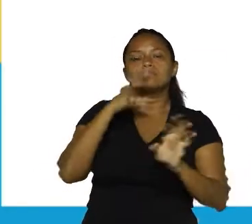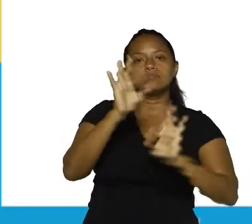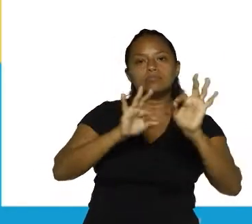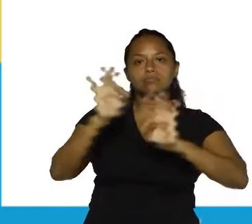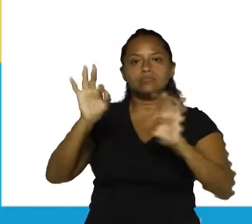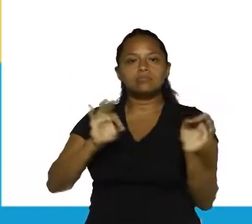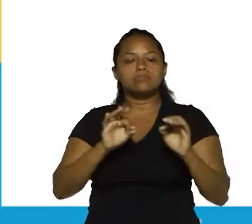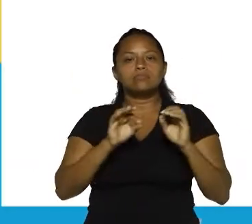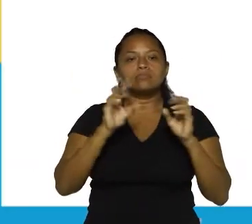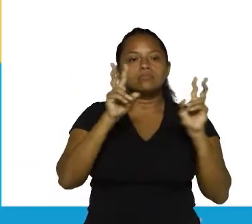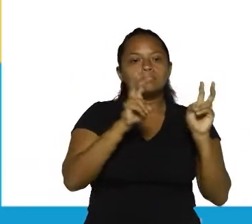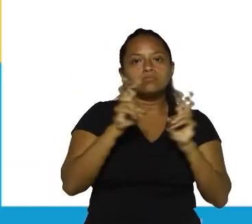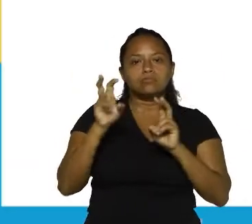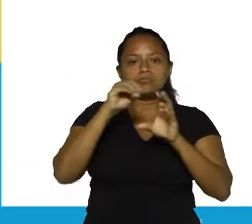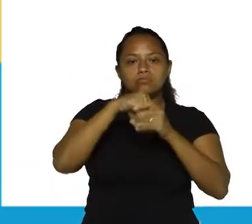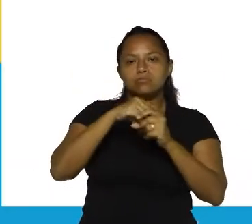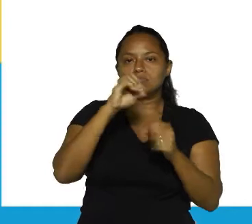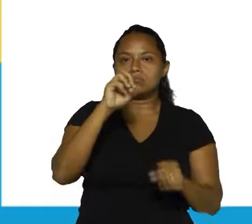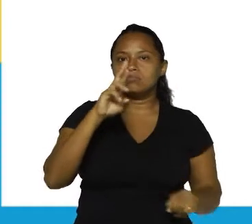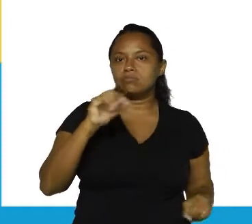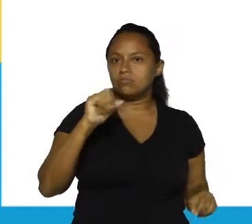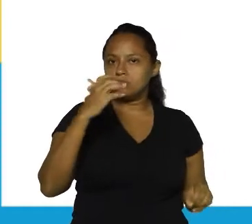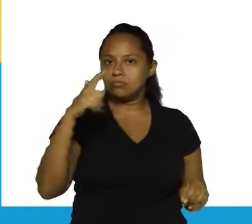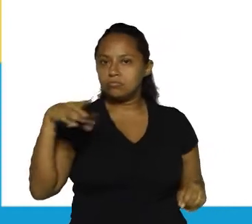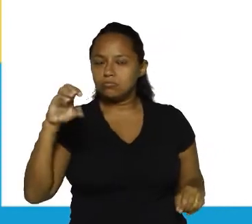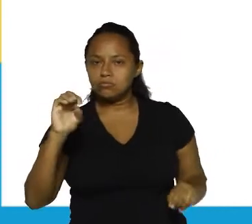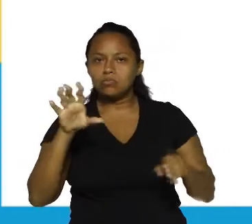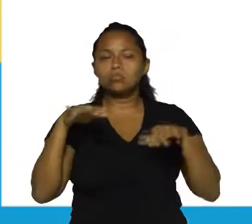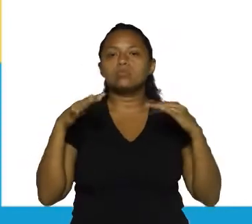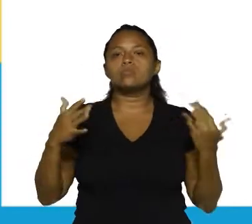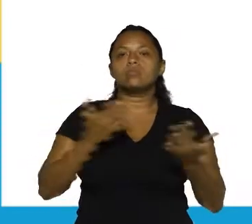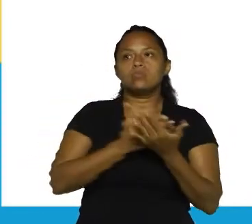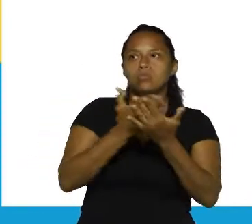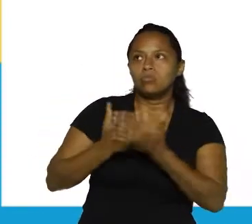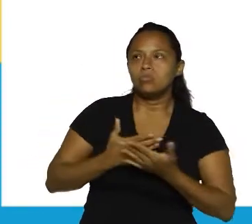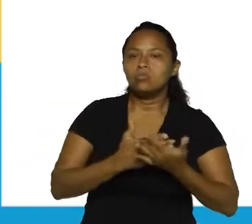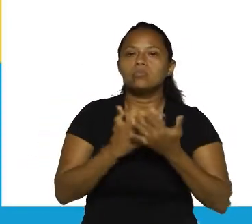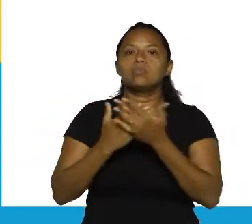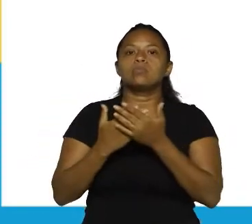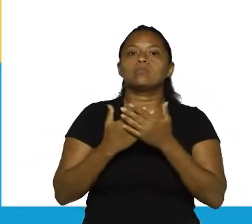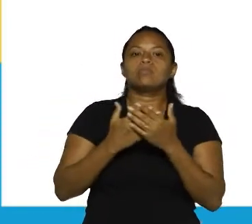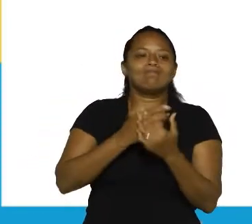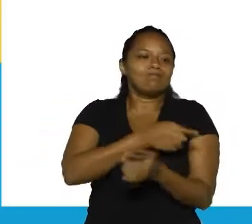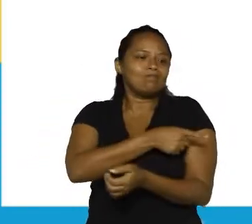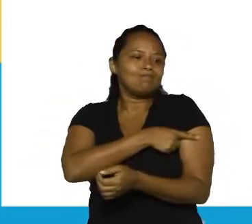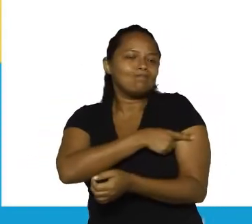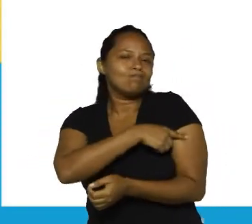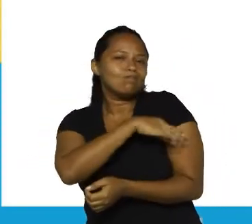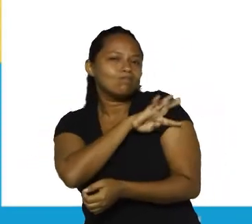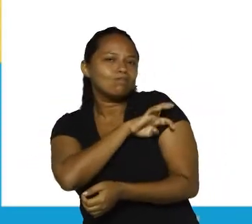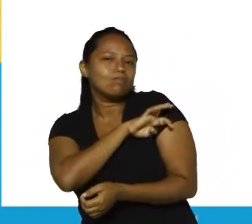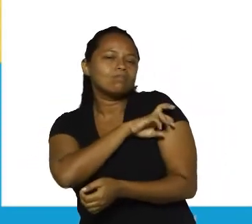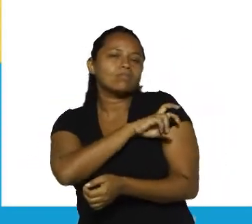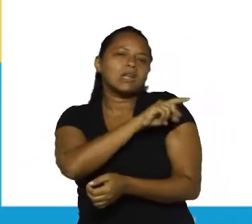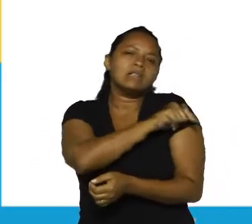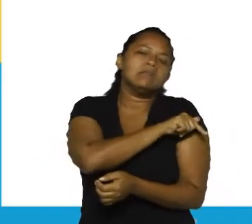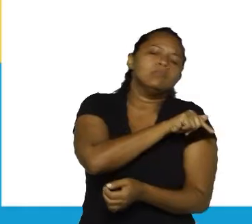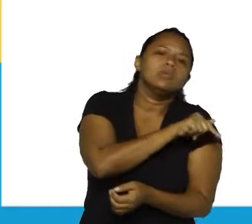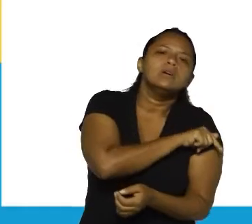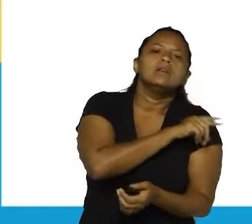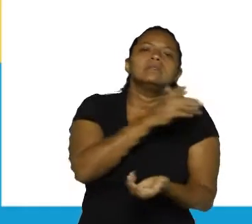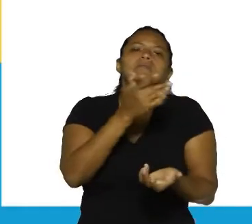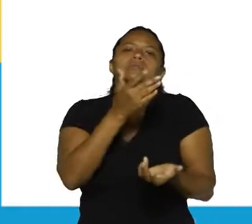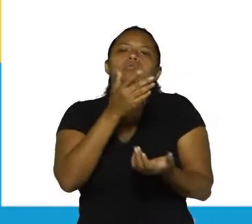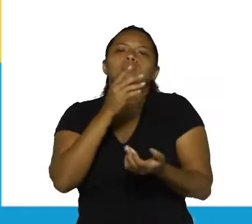organização dos termos dentro da oração, né? Então, quando vocês estudam lá no ensino fundamental mesmo, acho que sétimo ano,